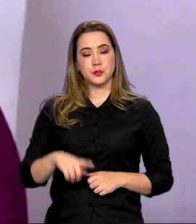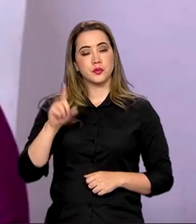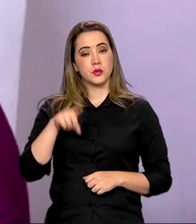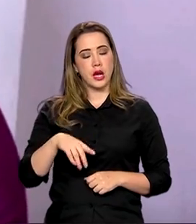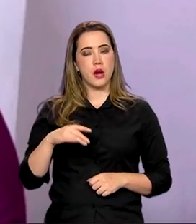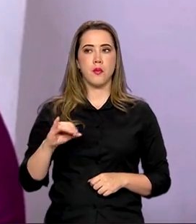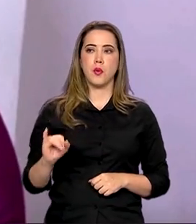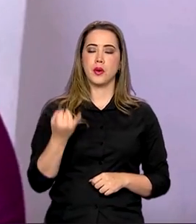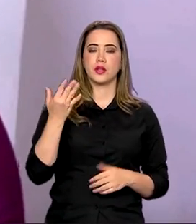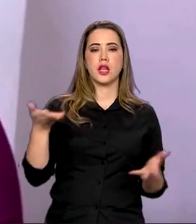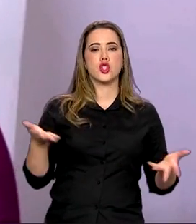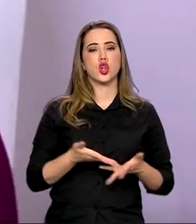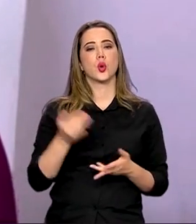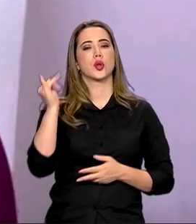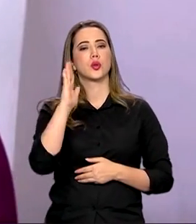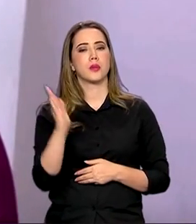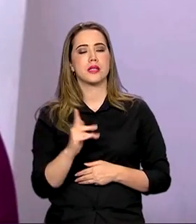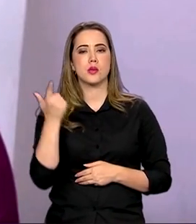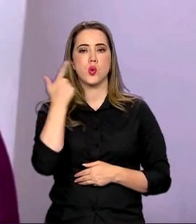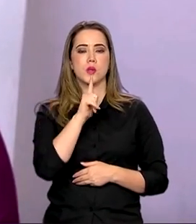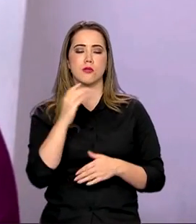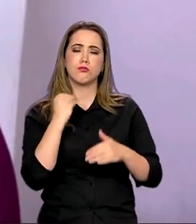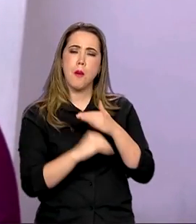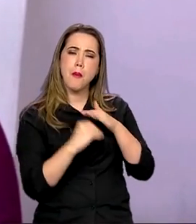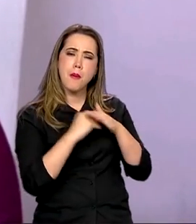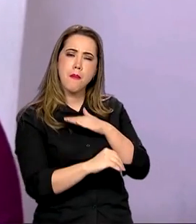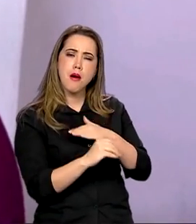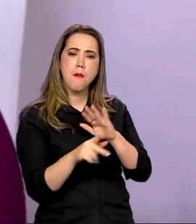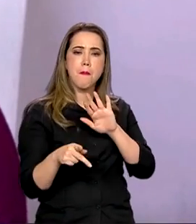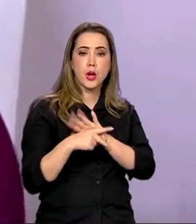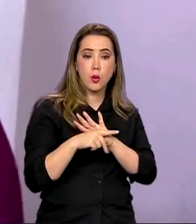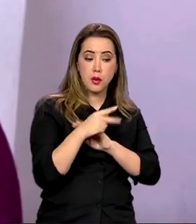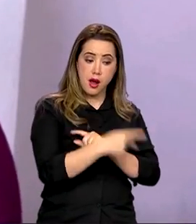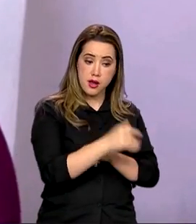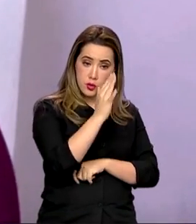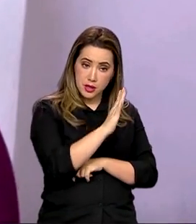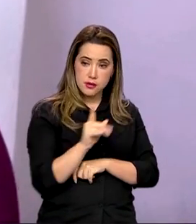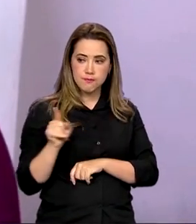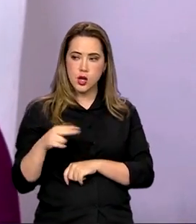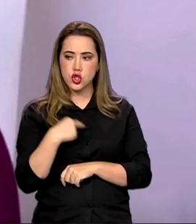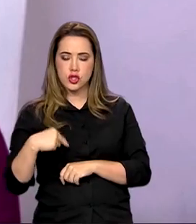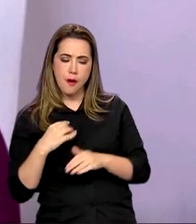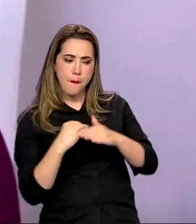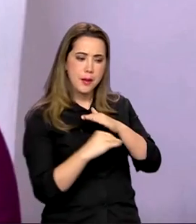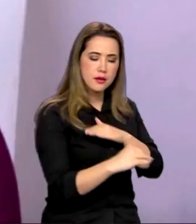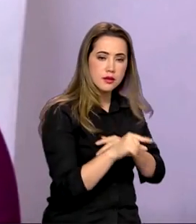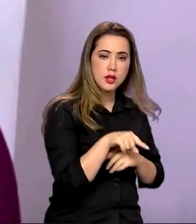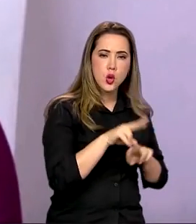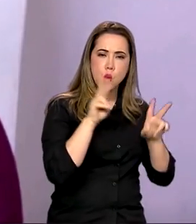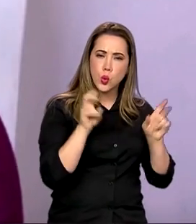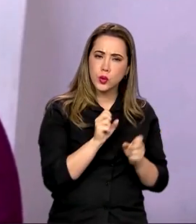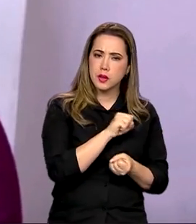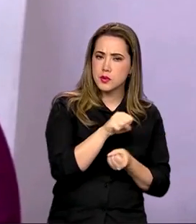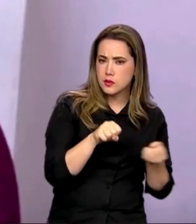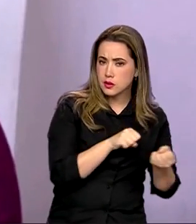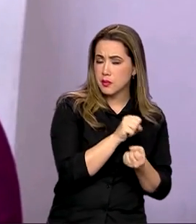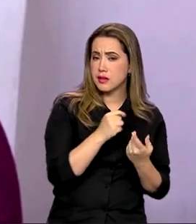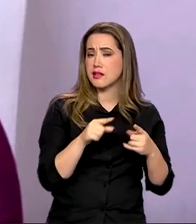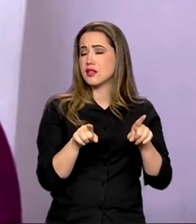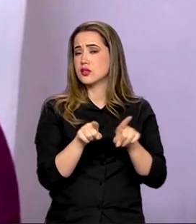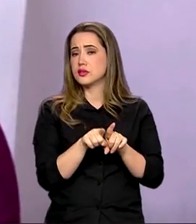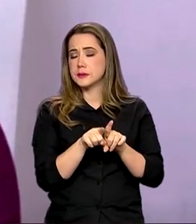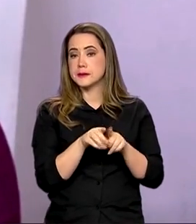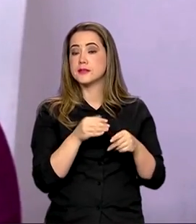atrair investimentos chineses para essas áreas ligadas ao processo de descarbonização. E com